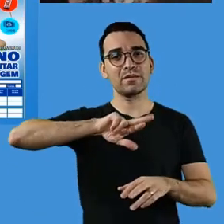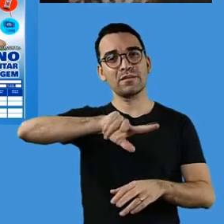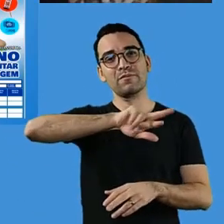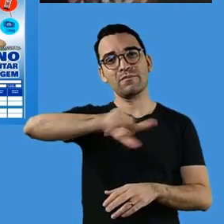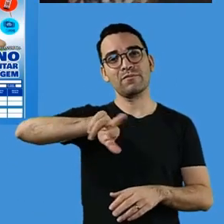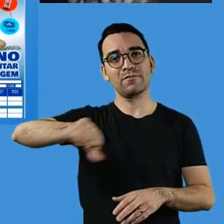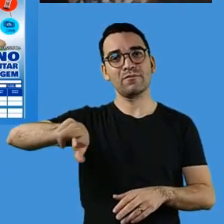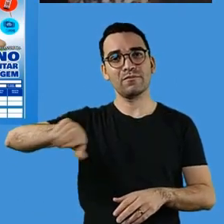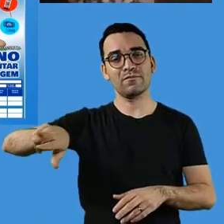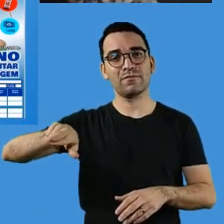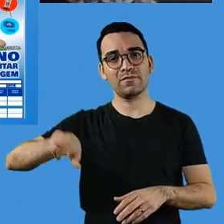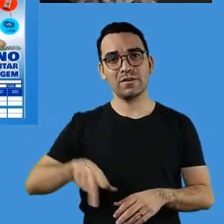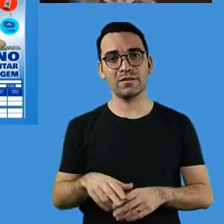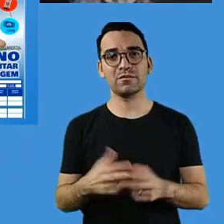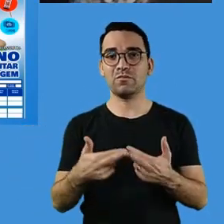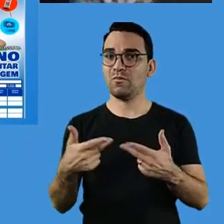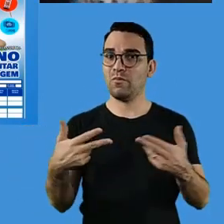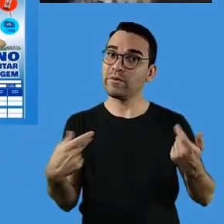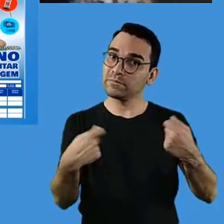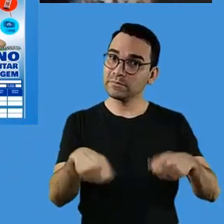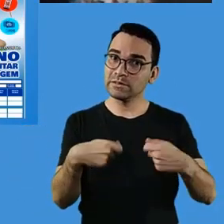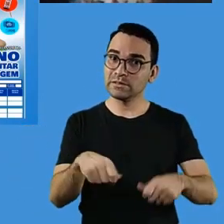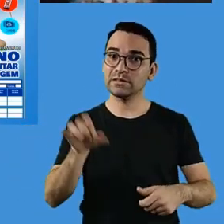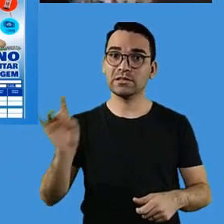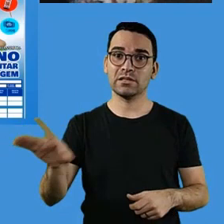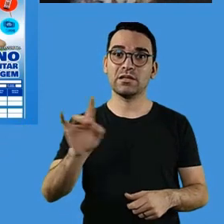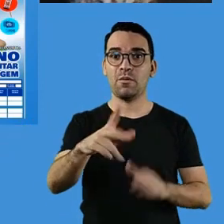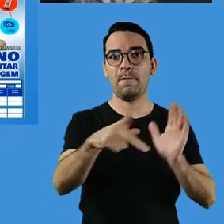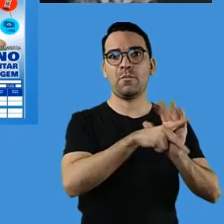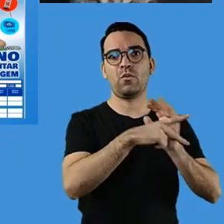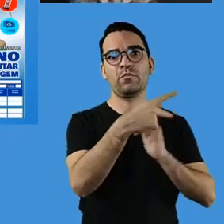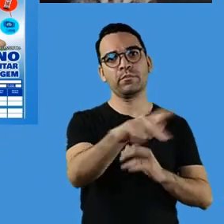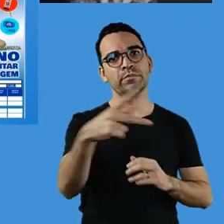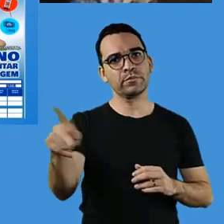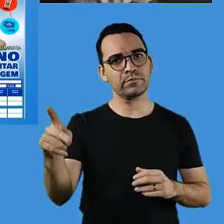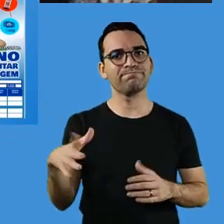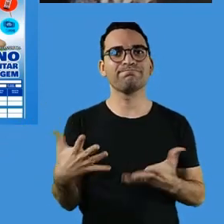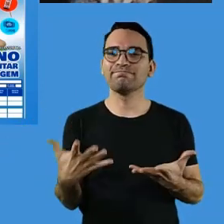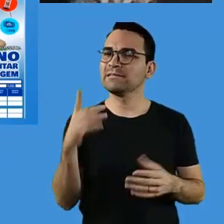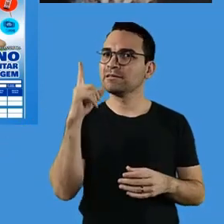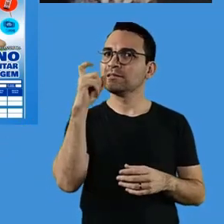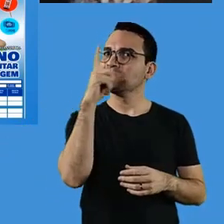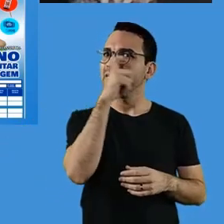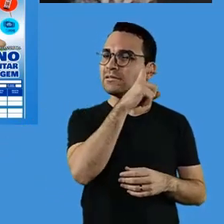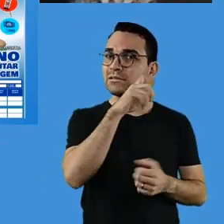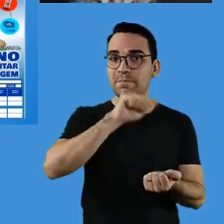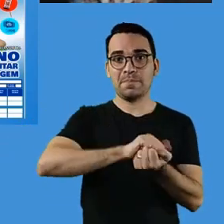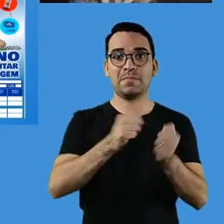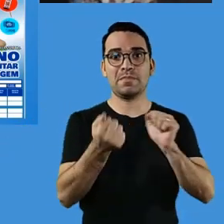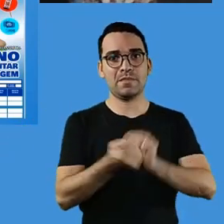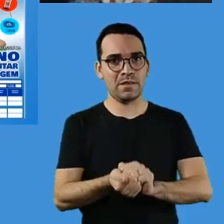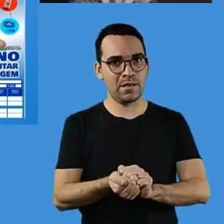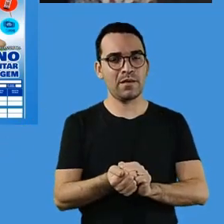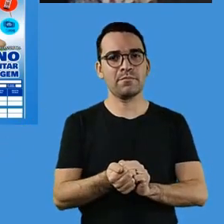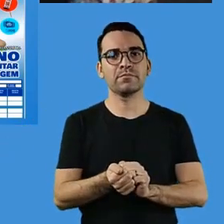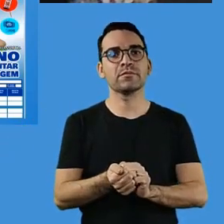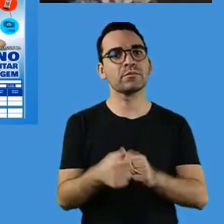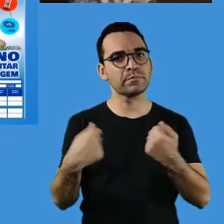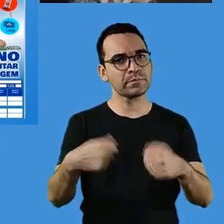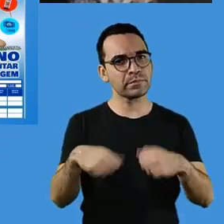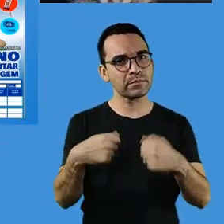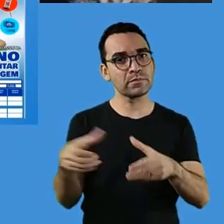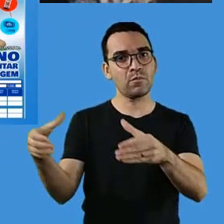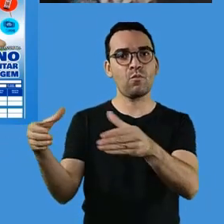escolares. Por mais que quiséssemos atender, nós não conhecemos as realidades e necessidades de cada escola. Então,